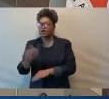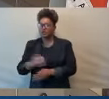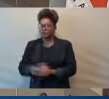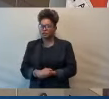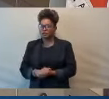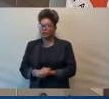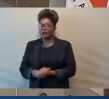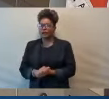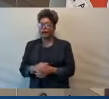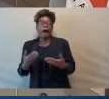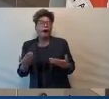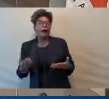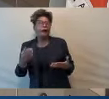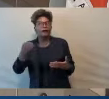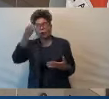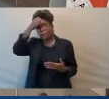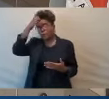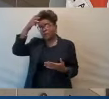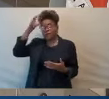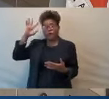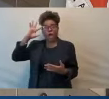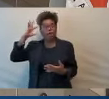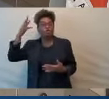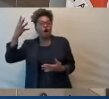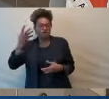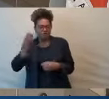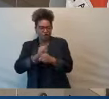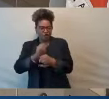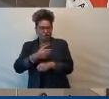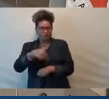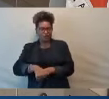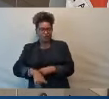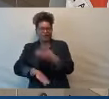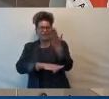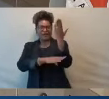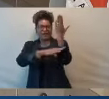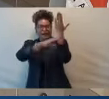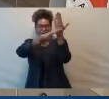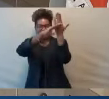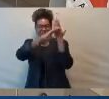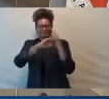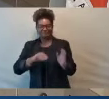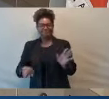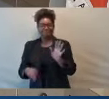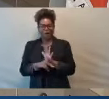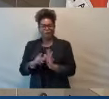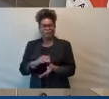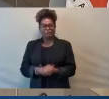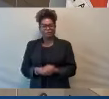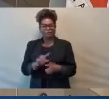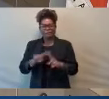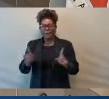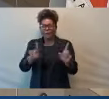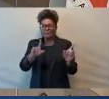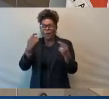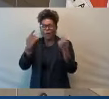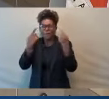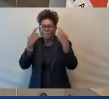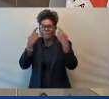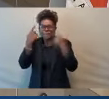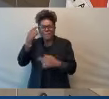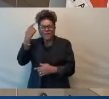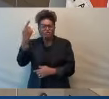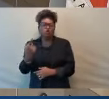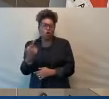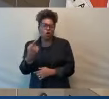para enfiar aquele tanto de gente lá sem pensar nos efeitos que aquilo ali gera. Esses efeitos são chamados de impacto na vizinhança.